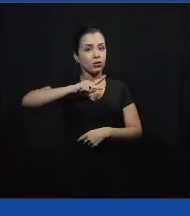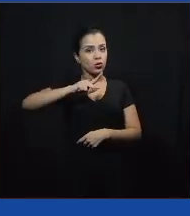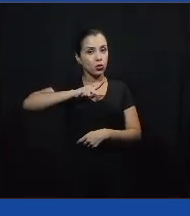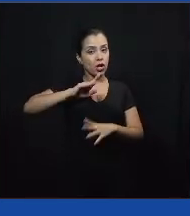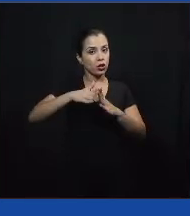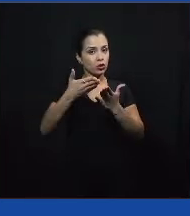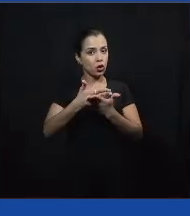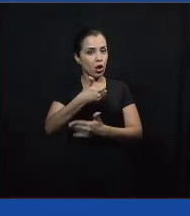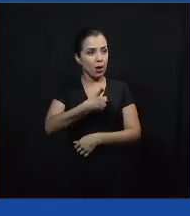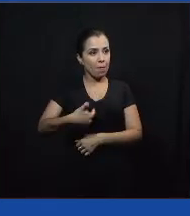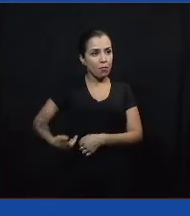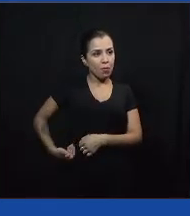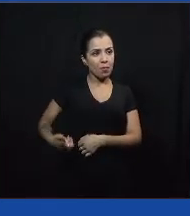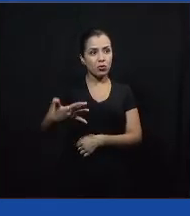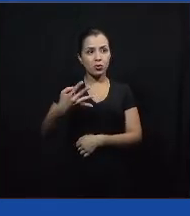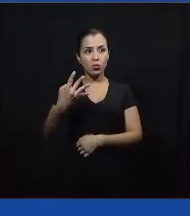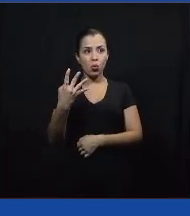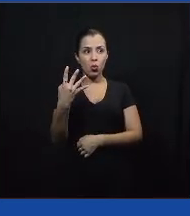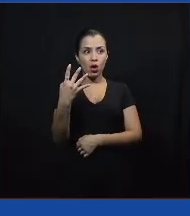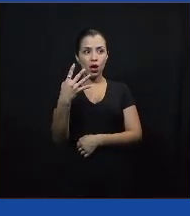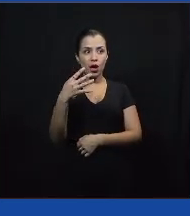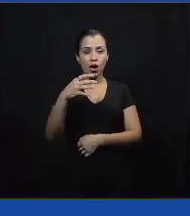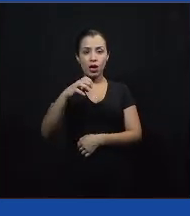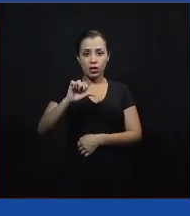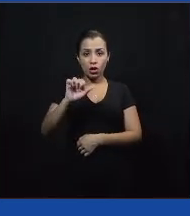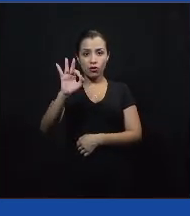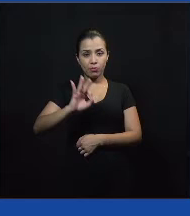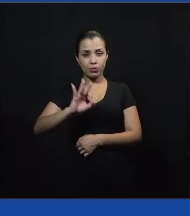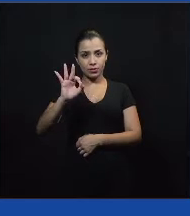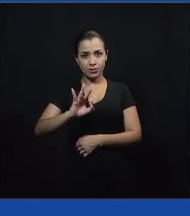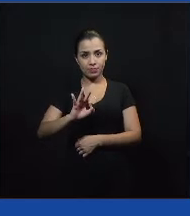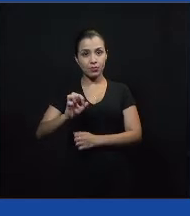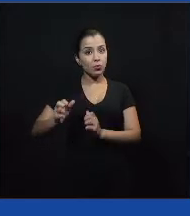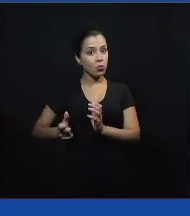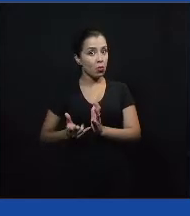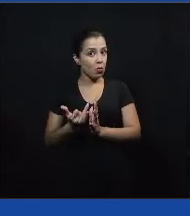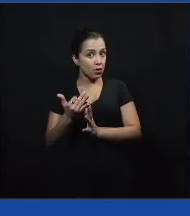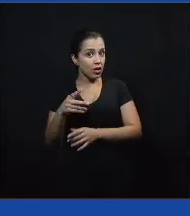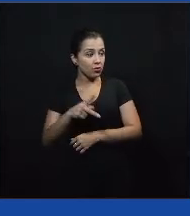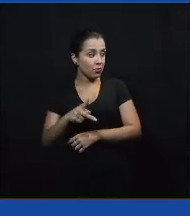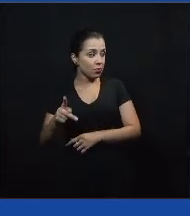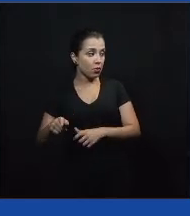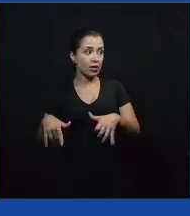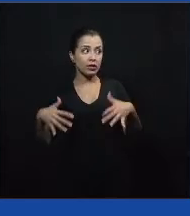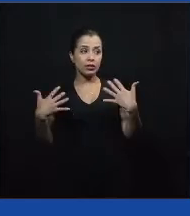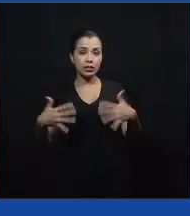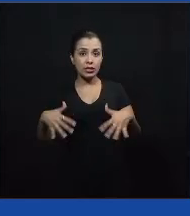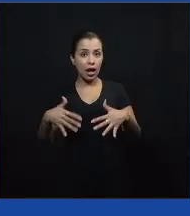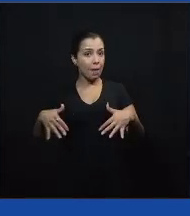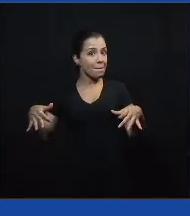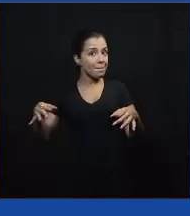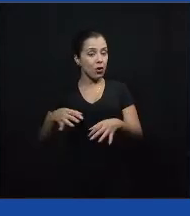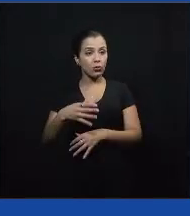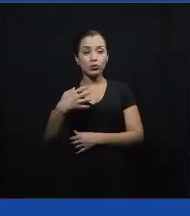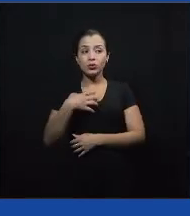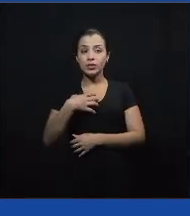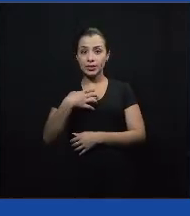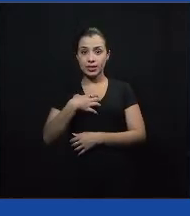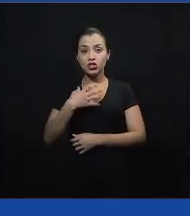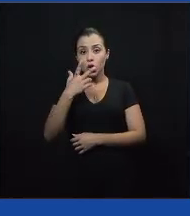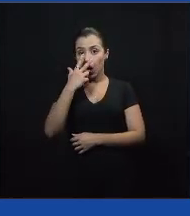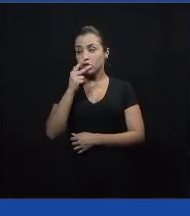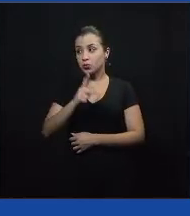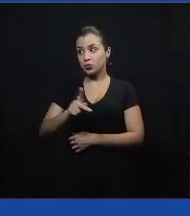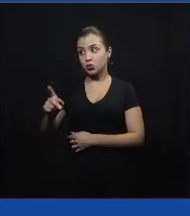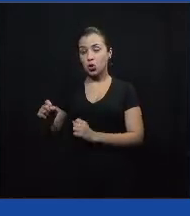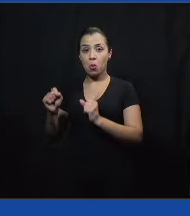de 40%. Uma grande quantidade de professores não se sente pronta, acho que até a Cris pode falar melhor disso para a gente, então, um